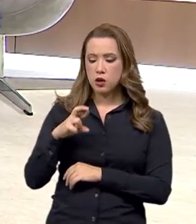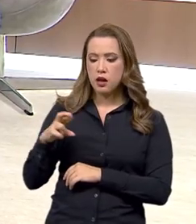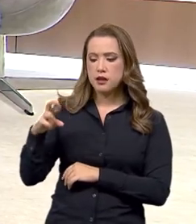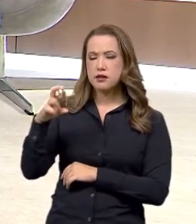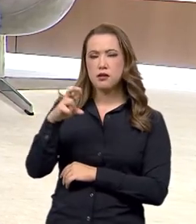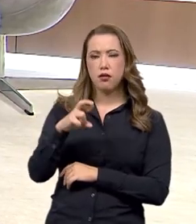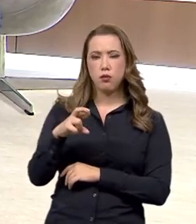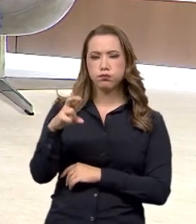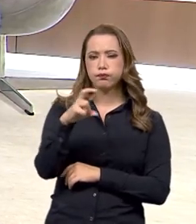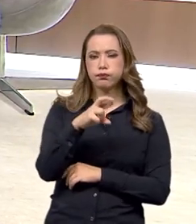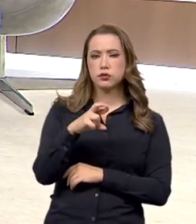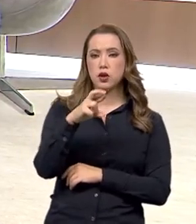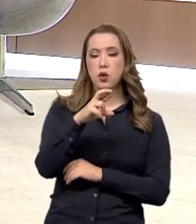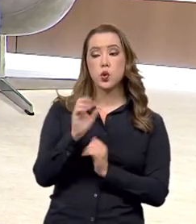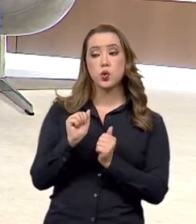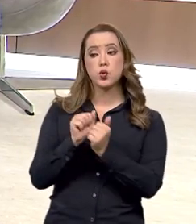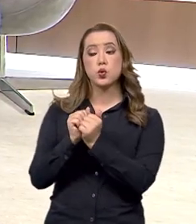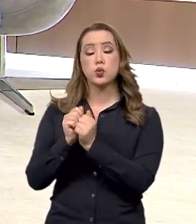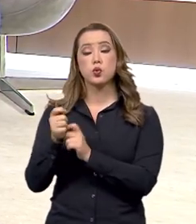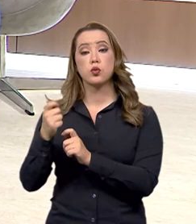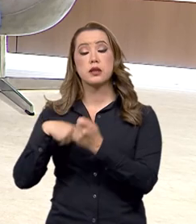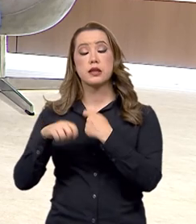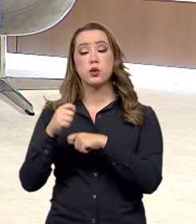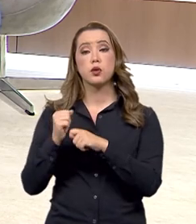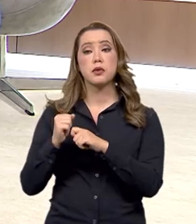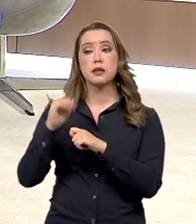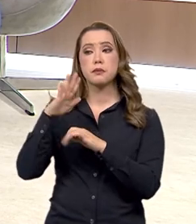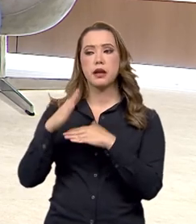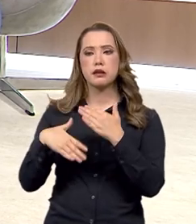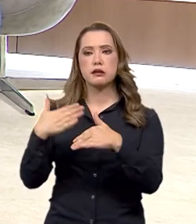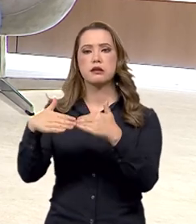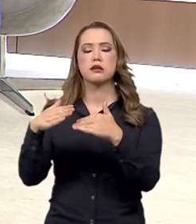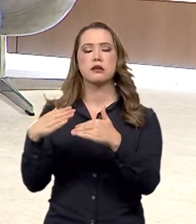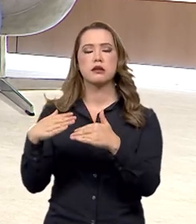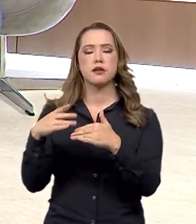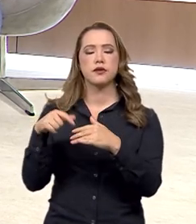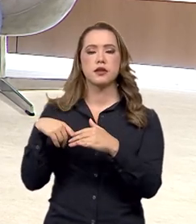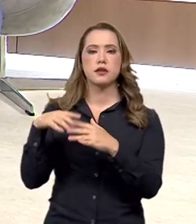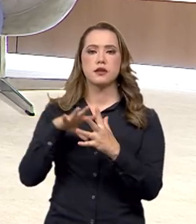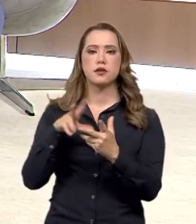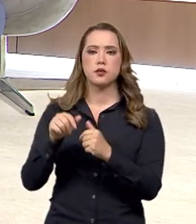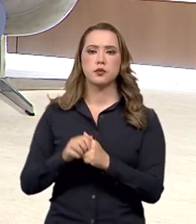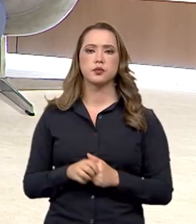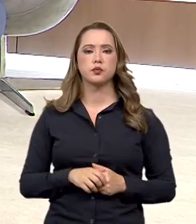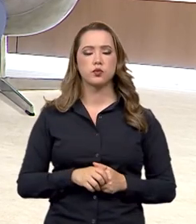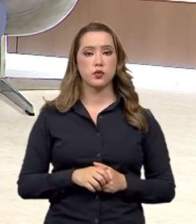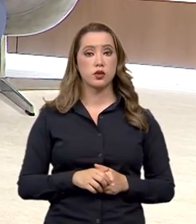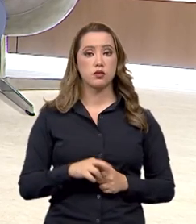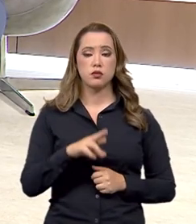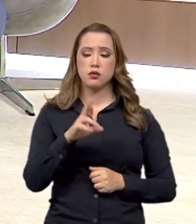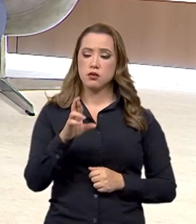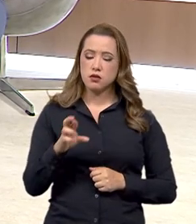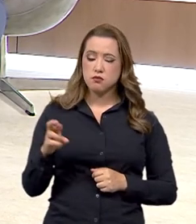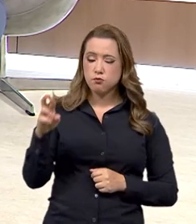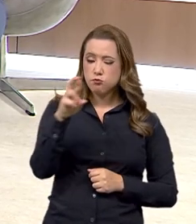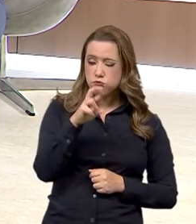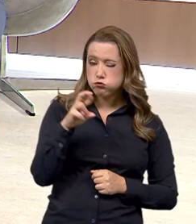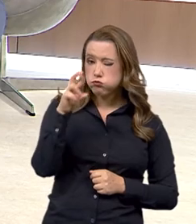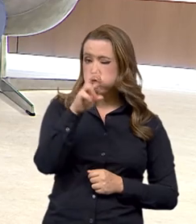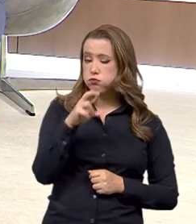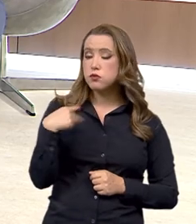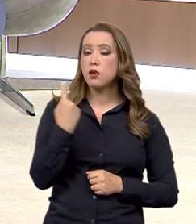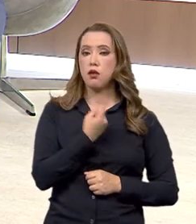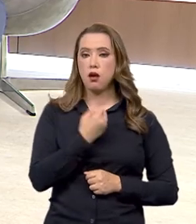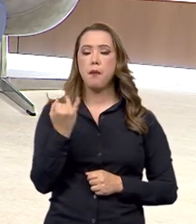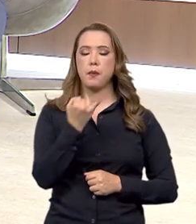link com as economias mais avançadas do mundo. Explica para a gente. Rastreabilidade é muito importante. E coincidentemente nós